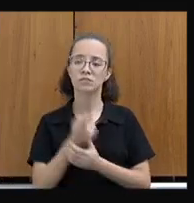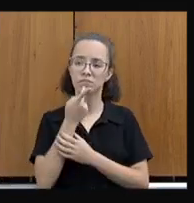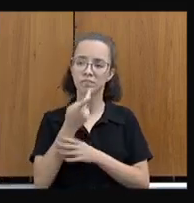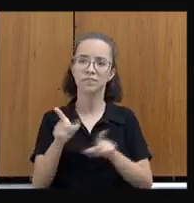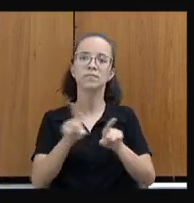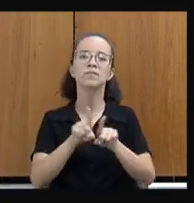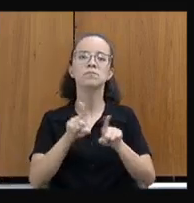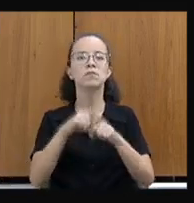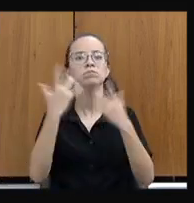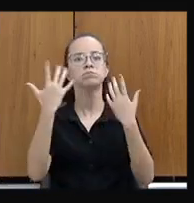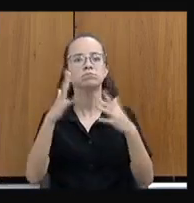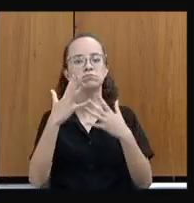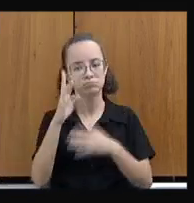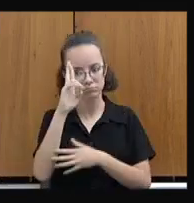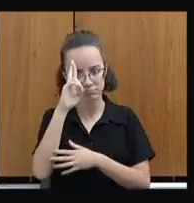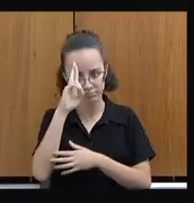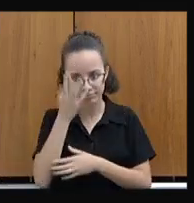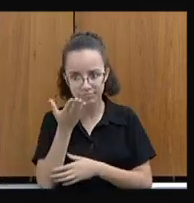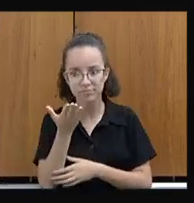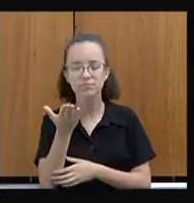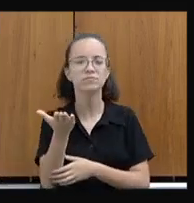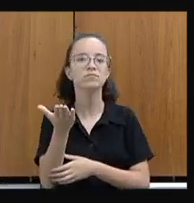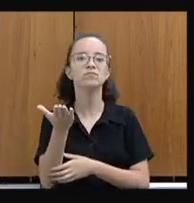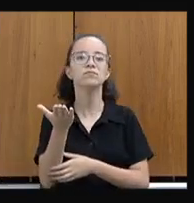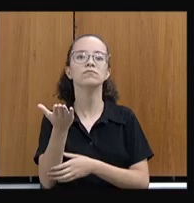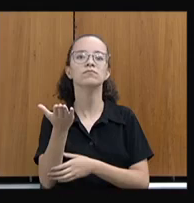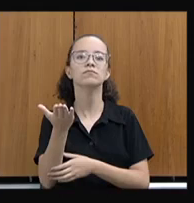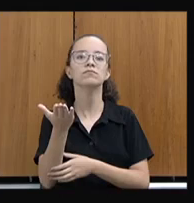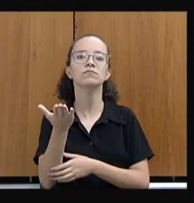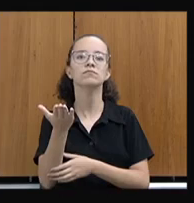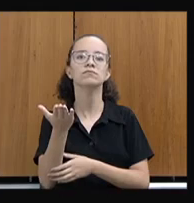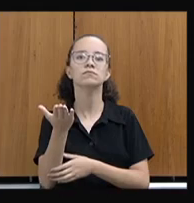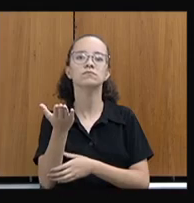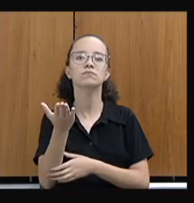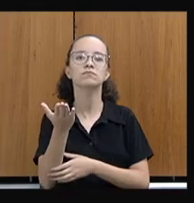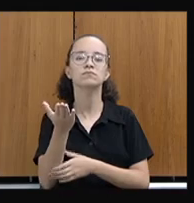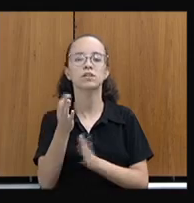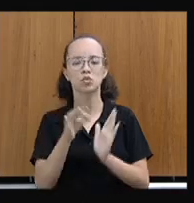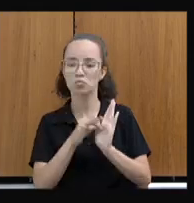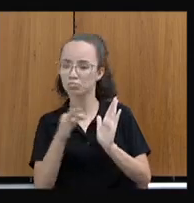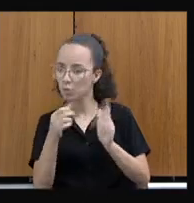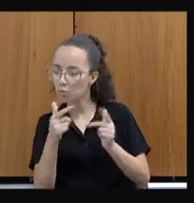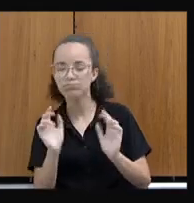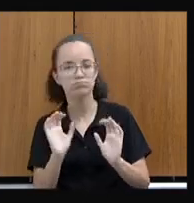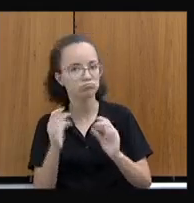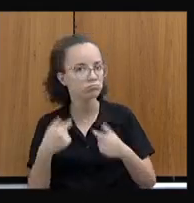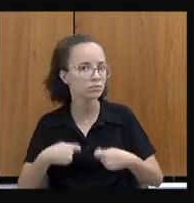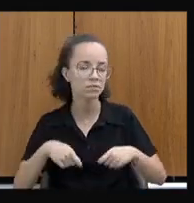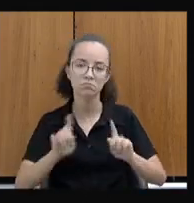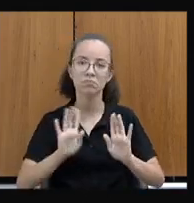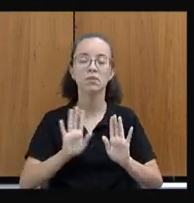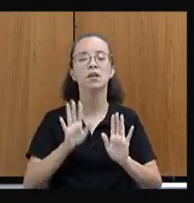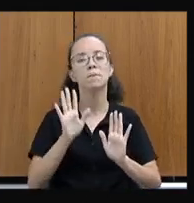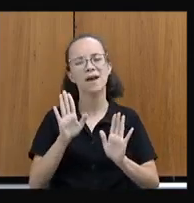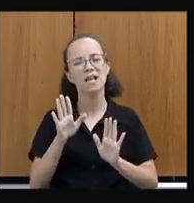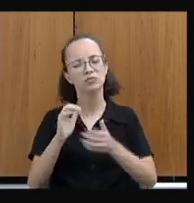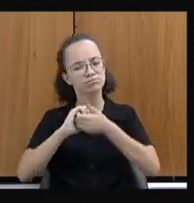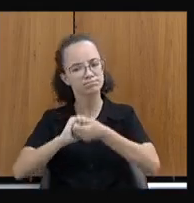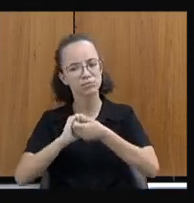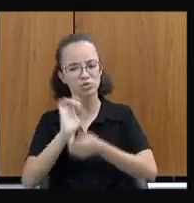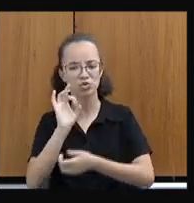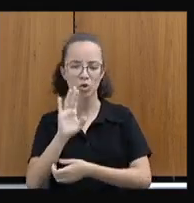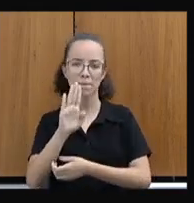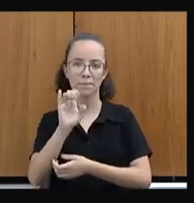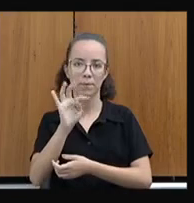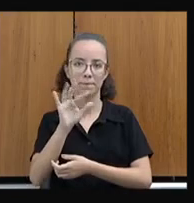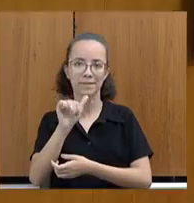então que, parabenizando a vossa excelência, eu não desejo fazer nenhuma ordem de questão. E cumprimento o deputado Betão. Uma boa tarde a